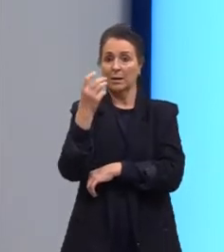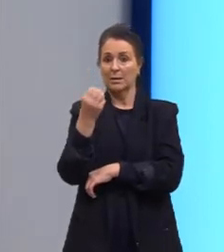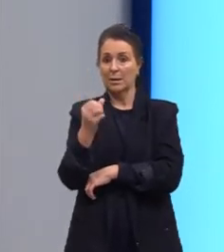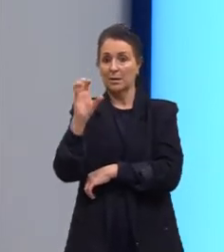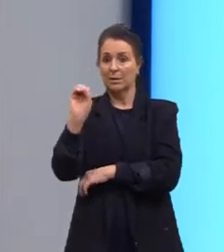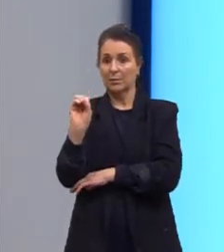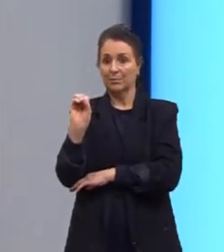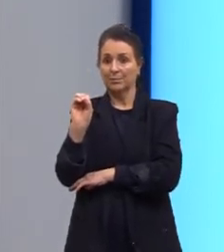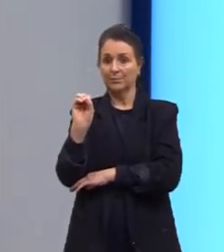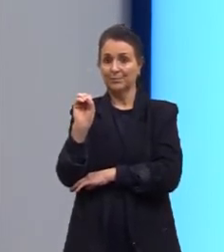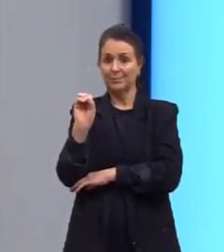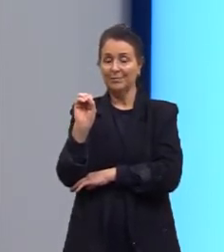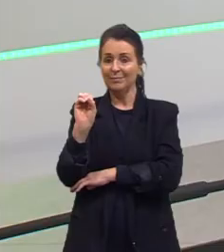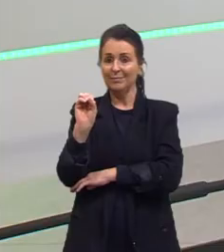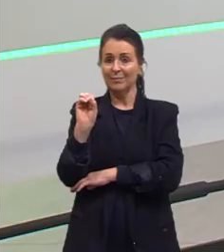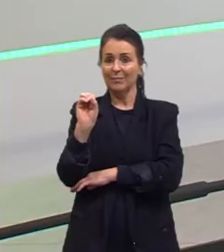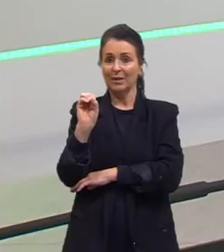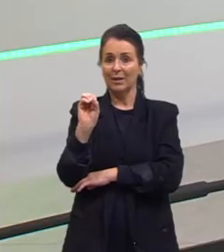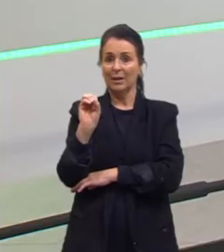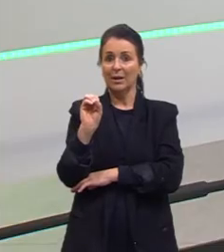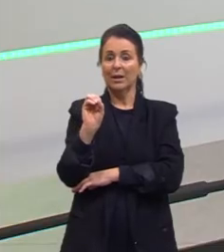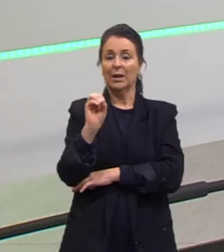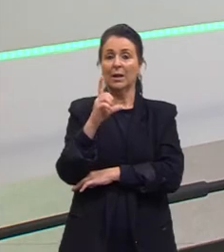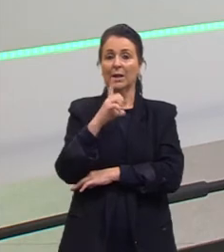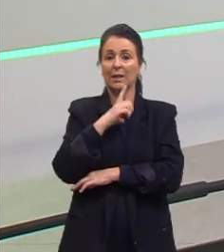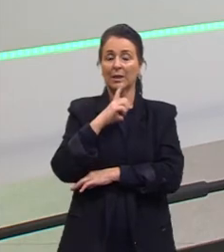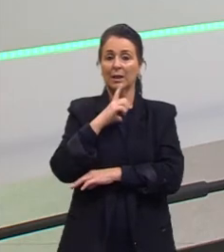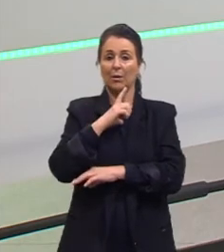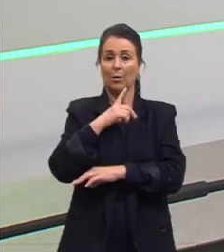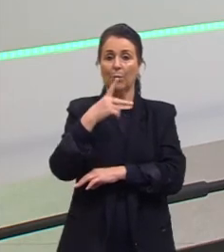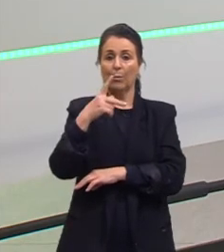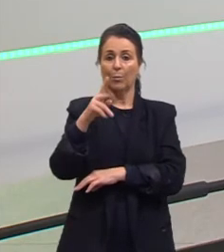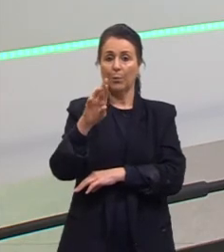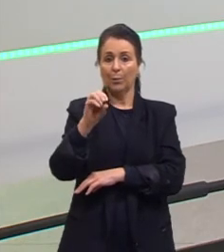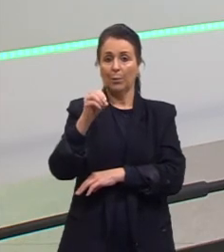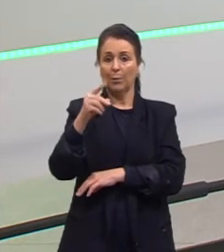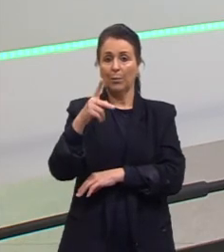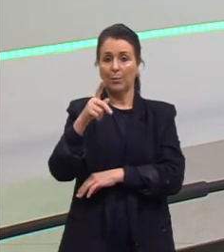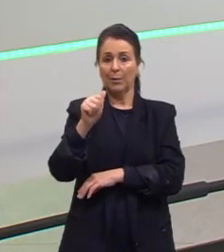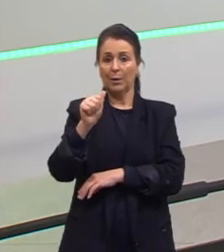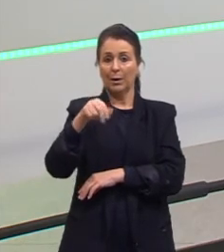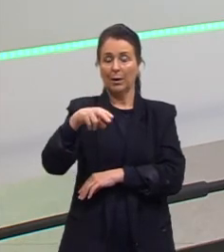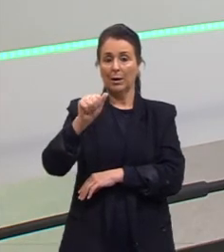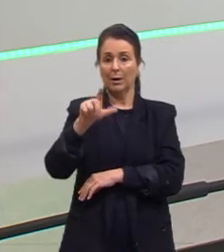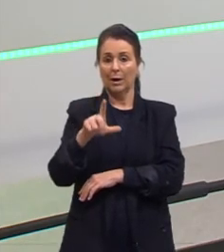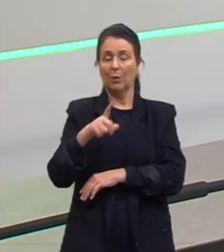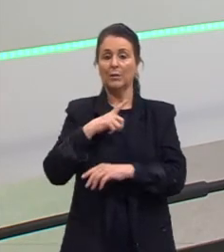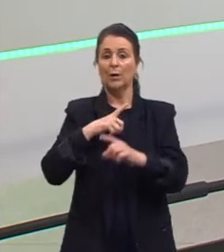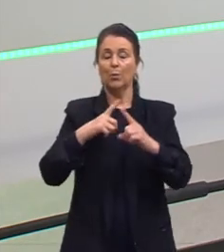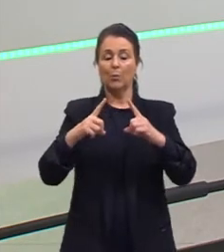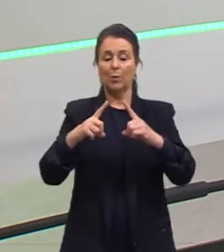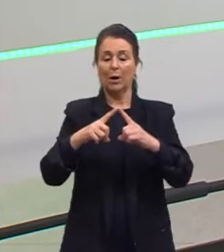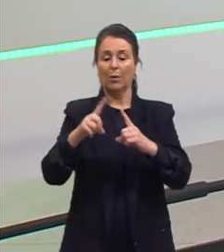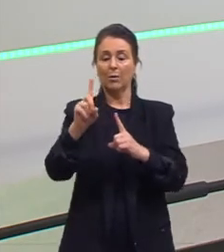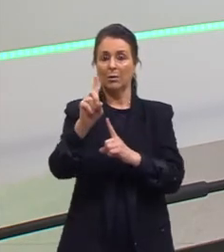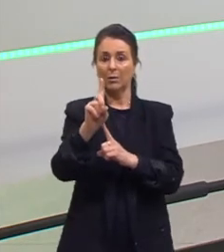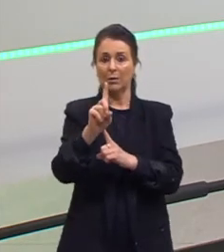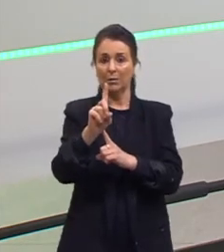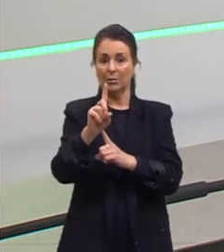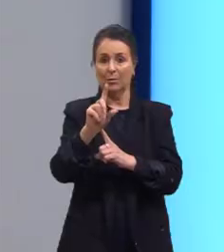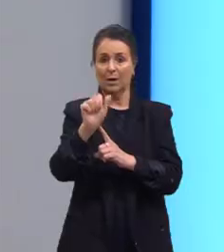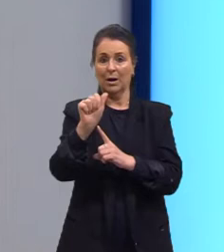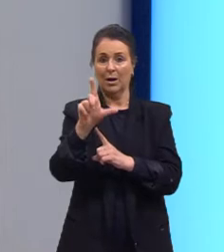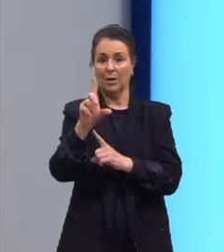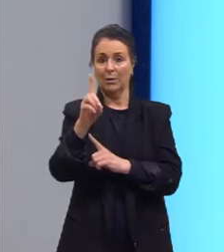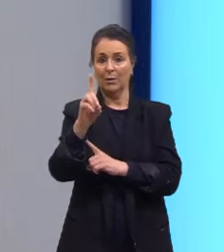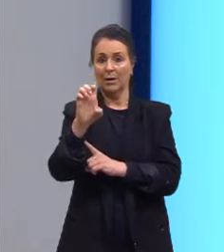na outra era C2, né? Aqui eu tenho um propanal, onde eu vou ter um aldeído, porque eu vou